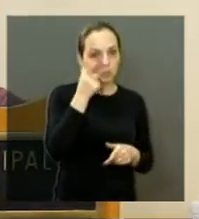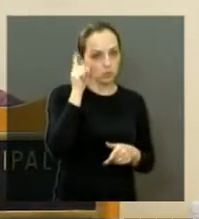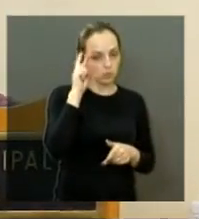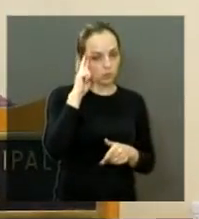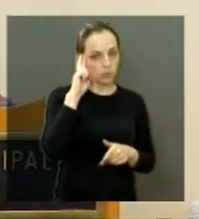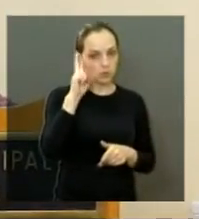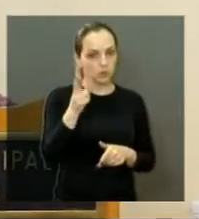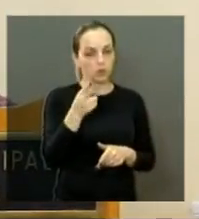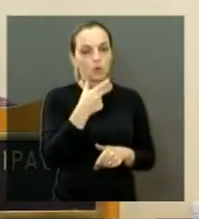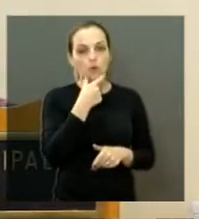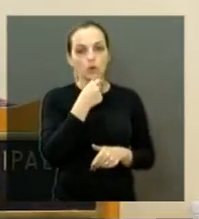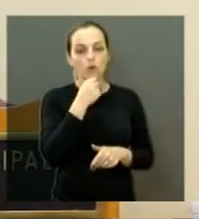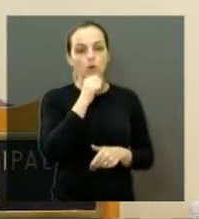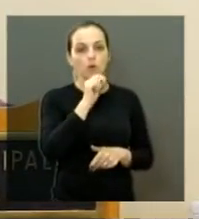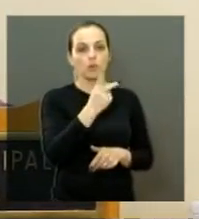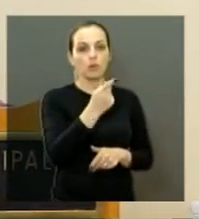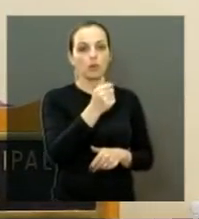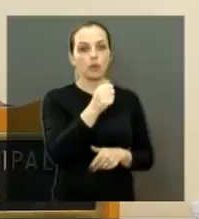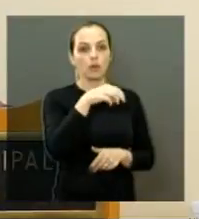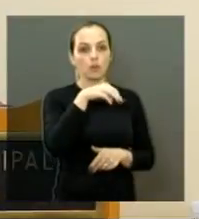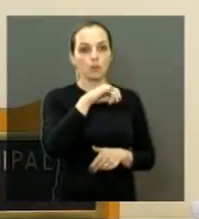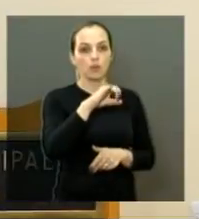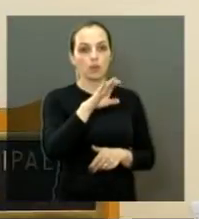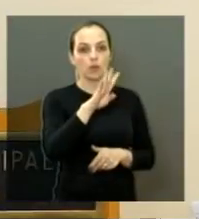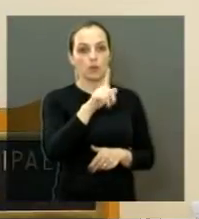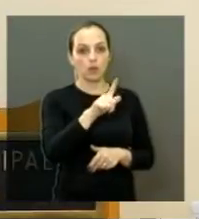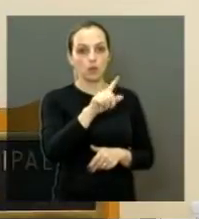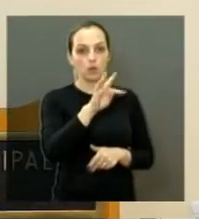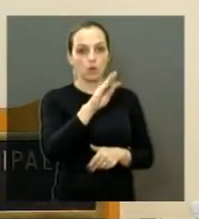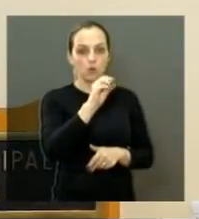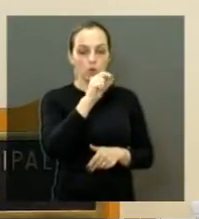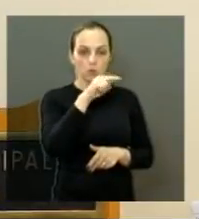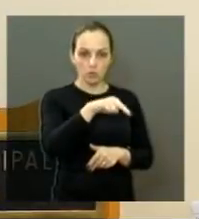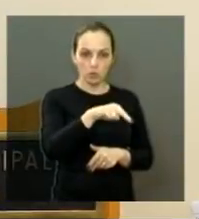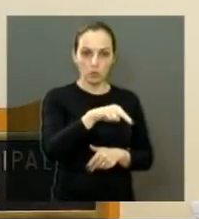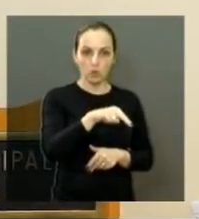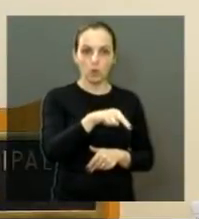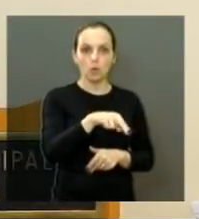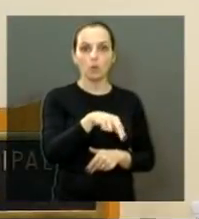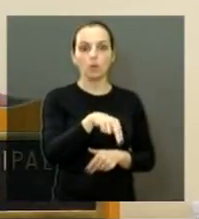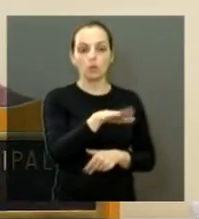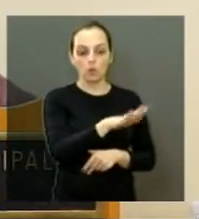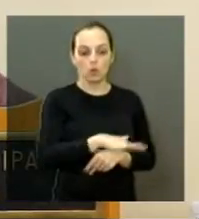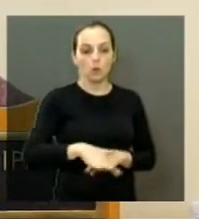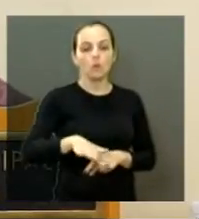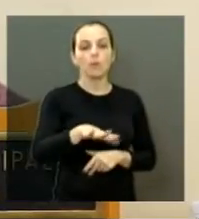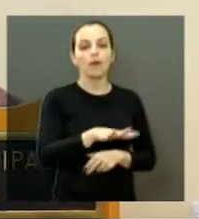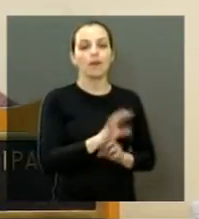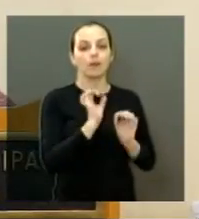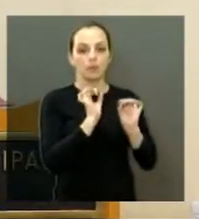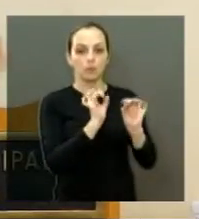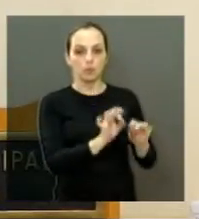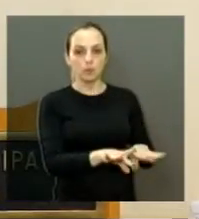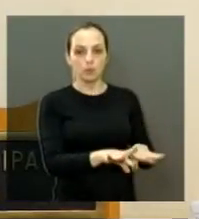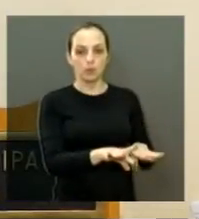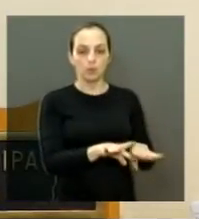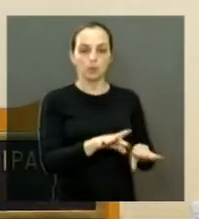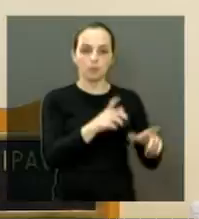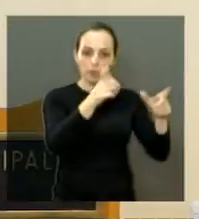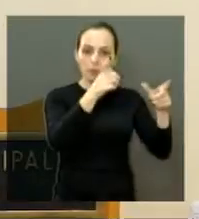demanda de alguns moradores que cuidam de uma área que, segundo eles, estava abandonada. O local